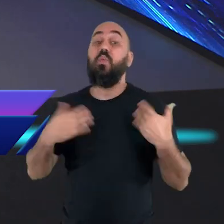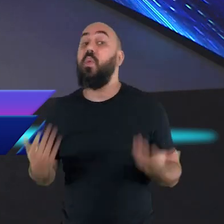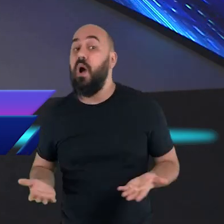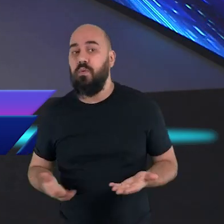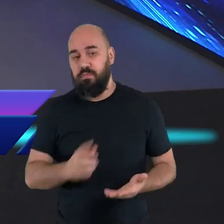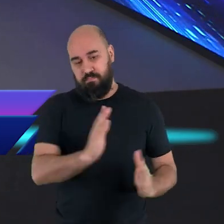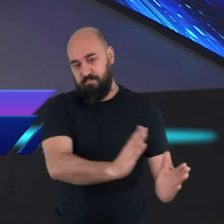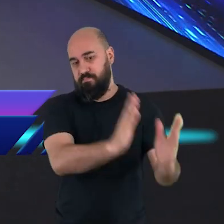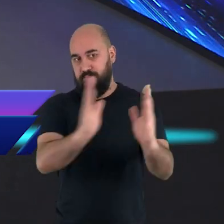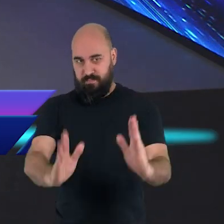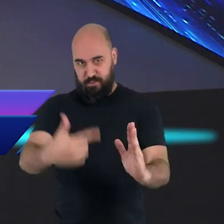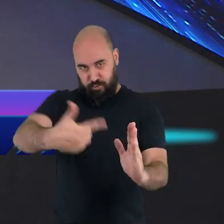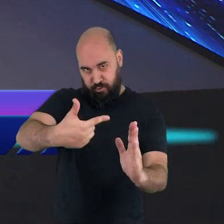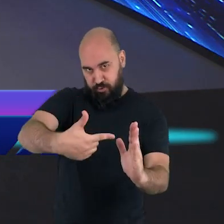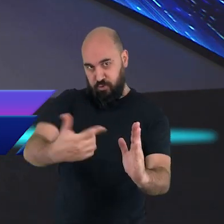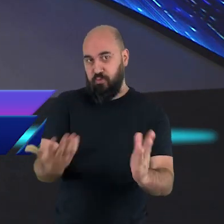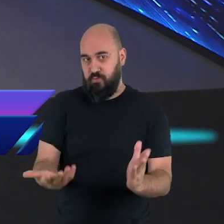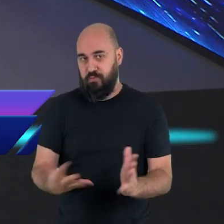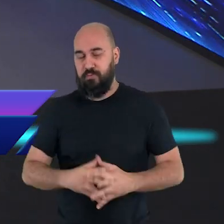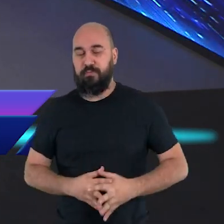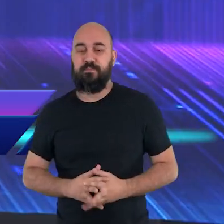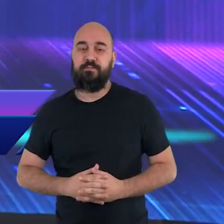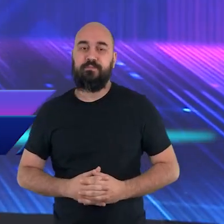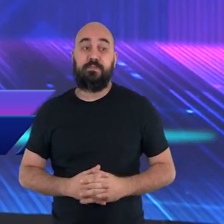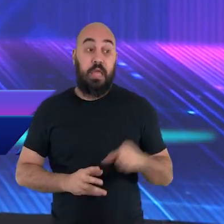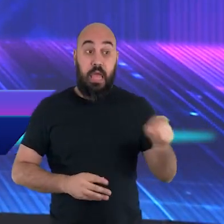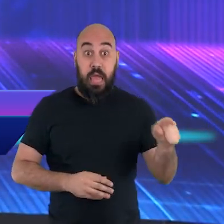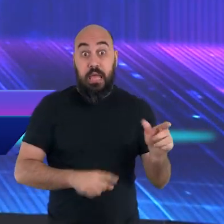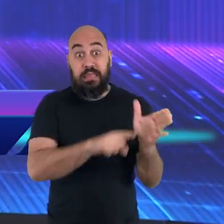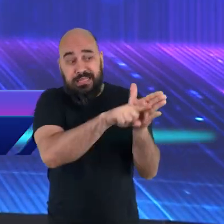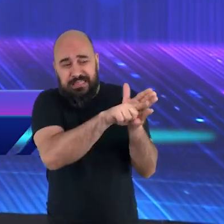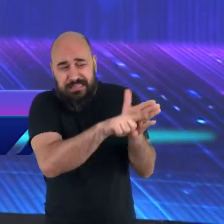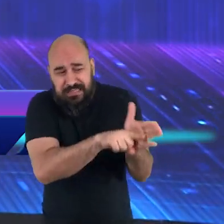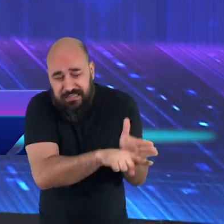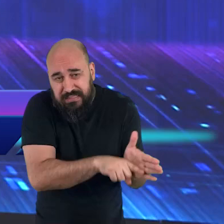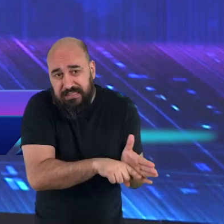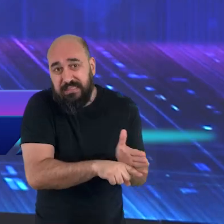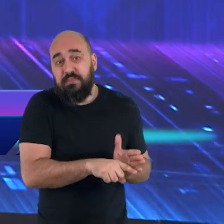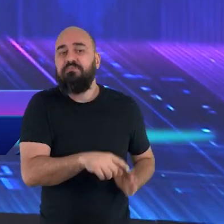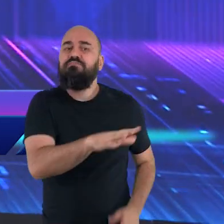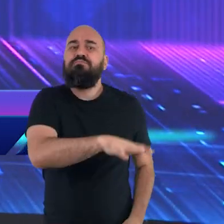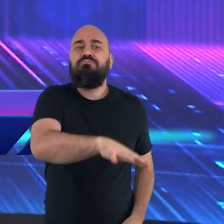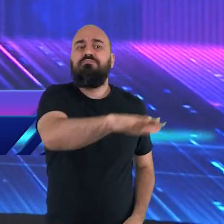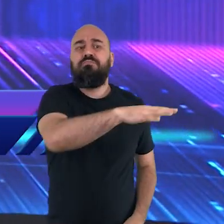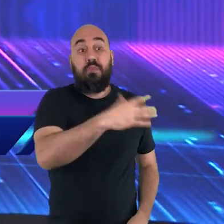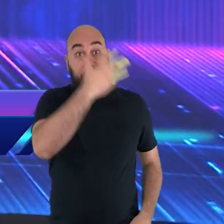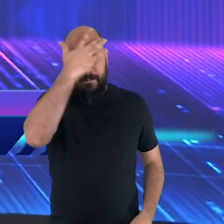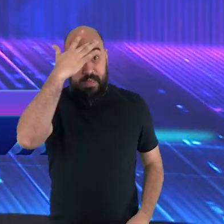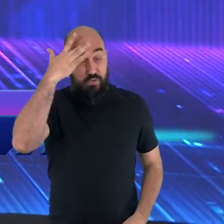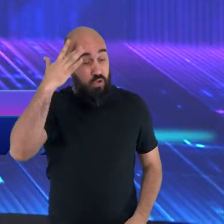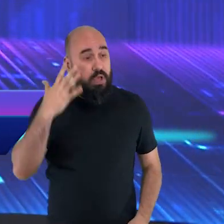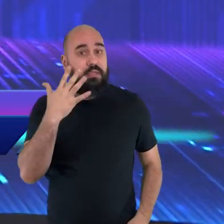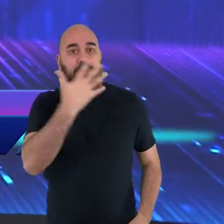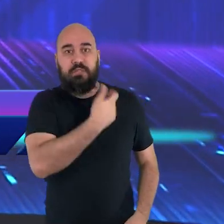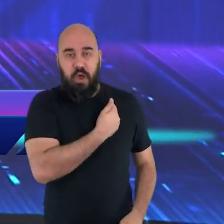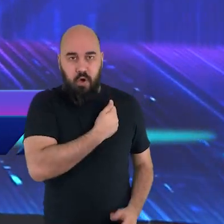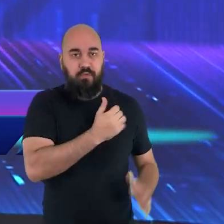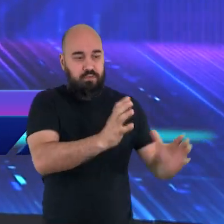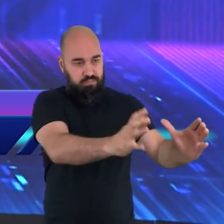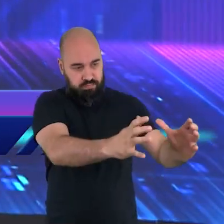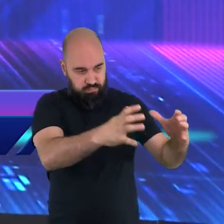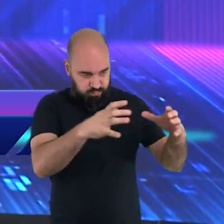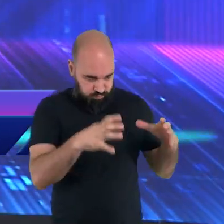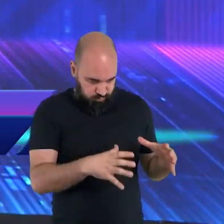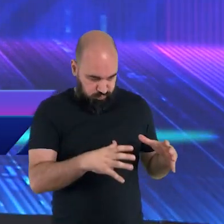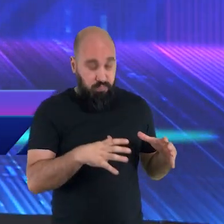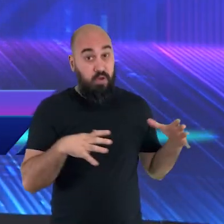os salvos, eles são separados dos perdidos. É como num campo